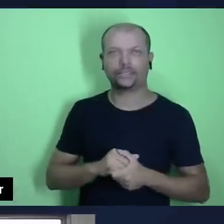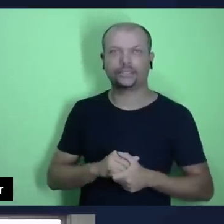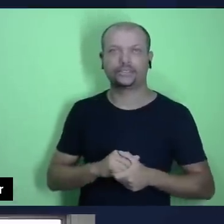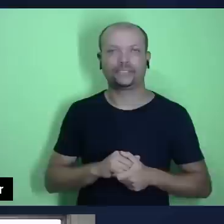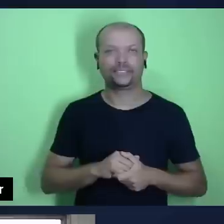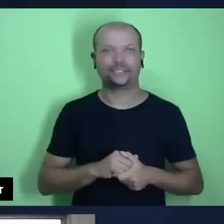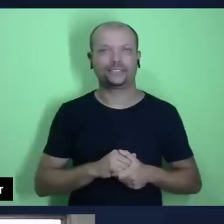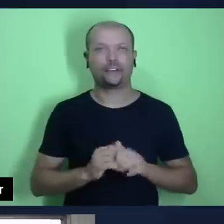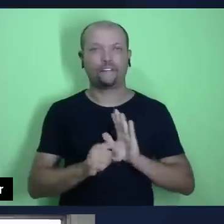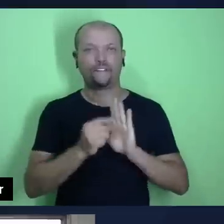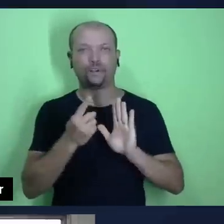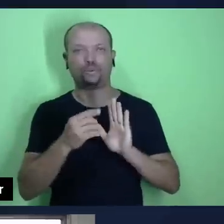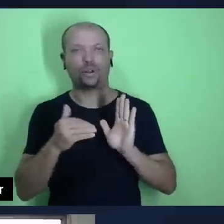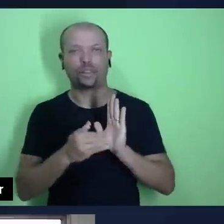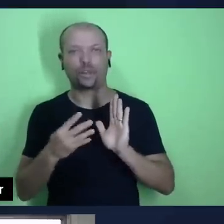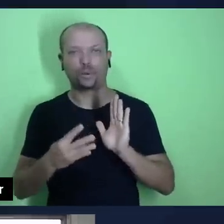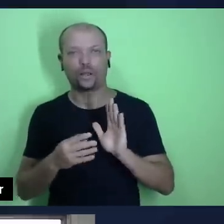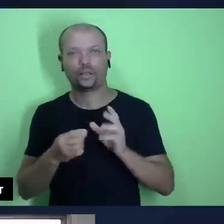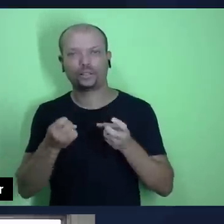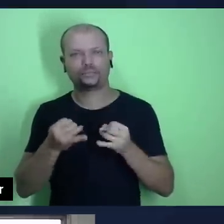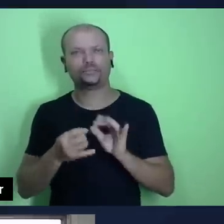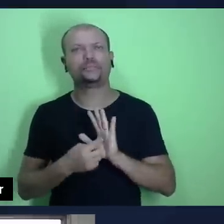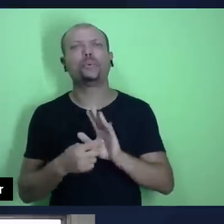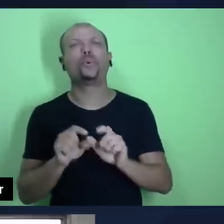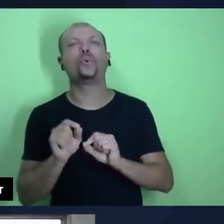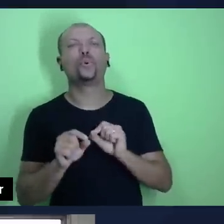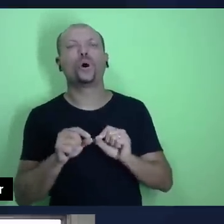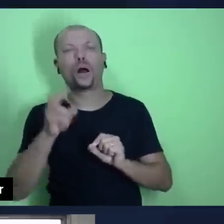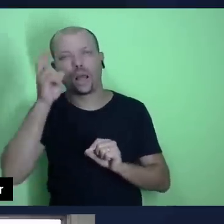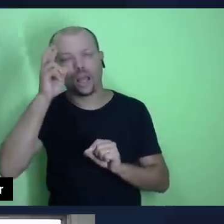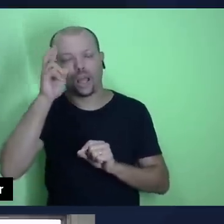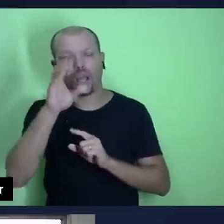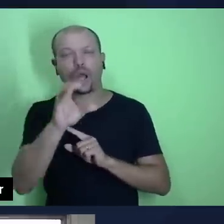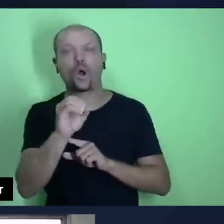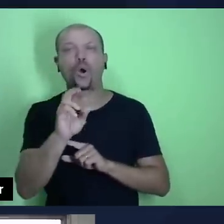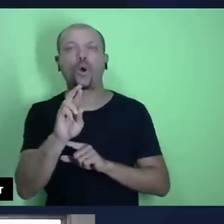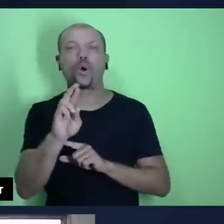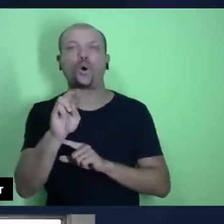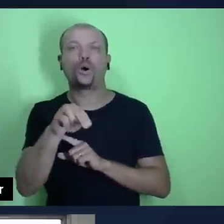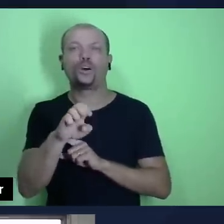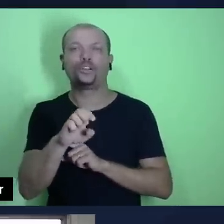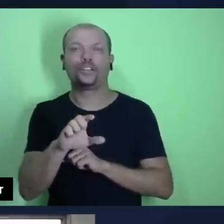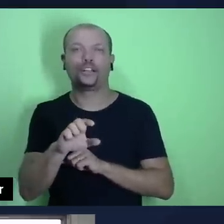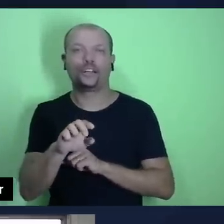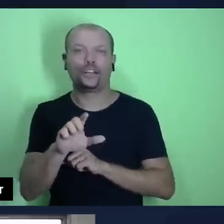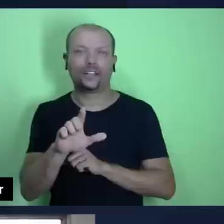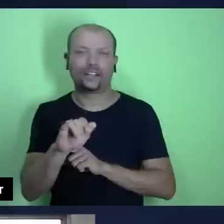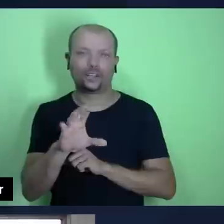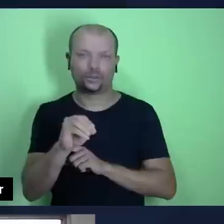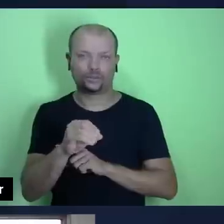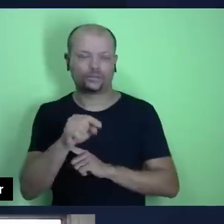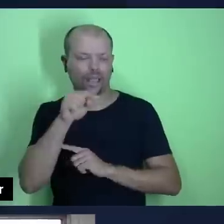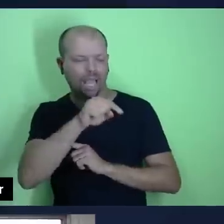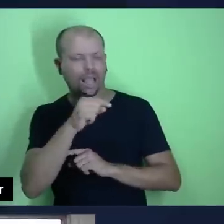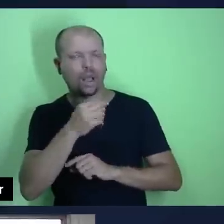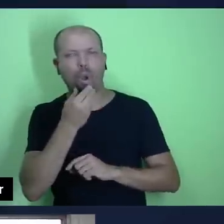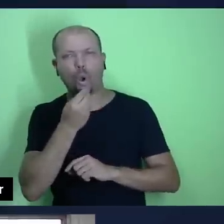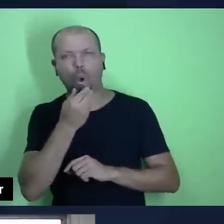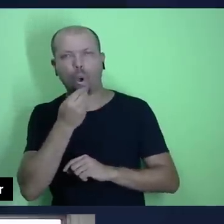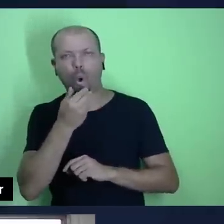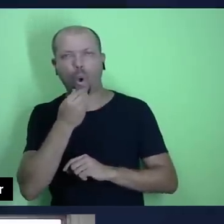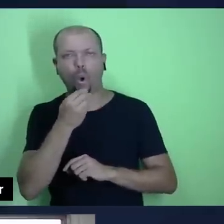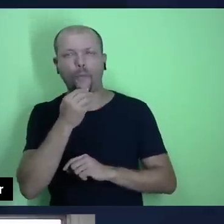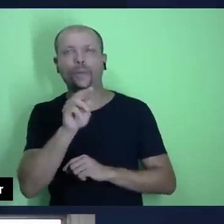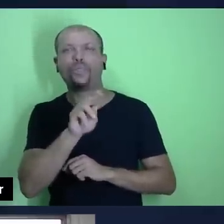versos de 1 a 4. Aqui nos traz a história de Cornélio. Eu vou ler aqui, diz assim, morava em Cesareia, um homem de nome